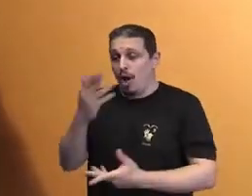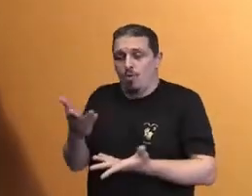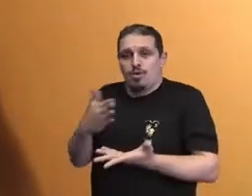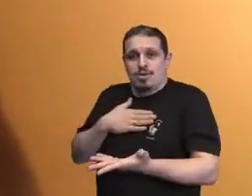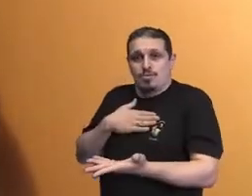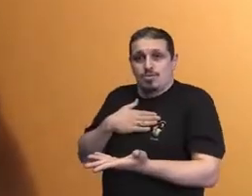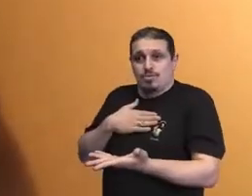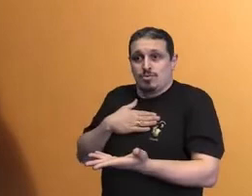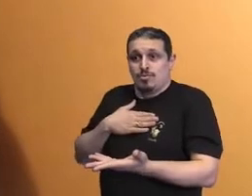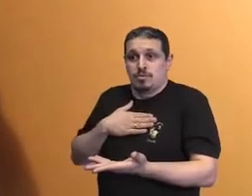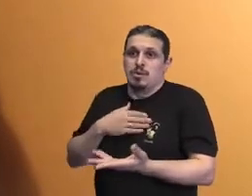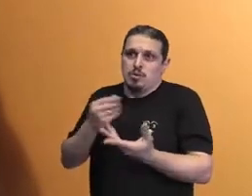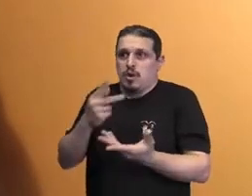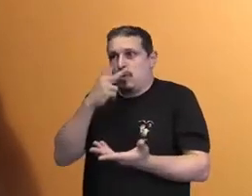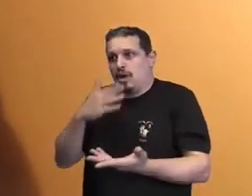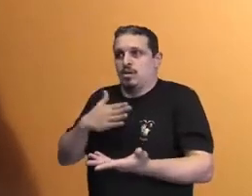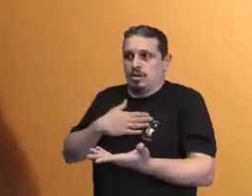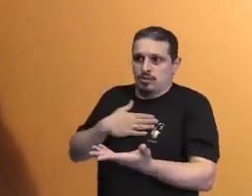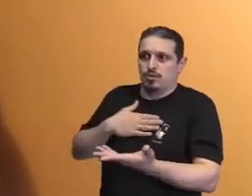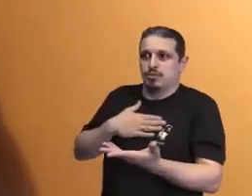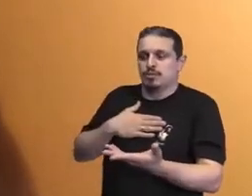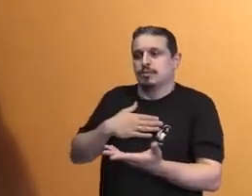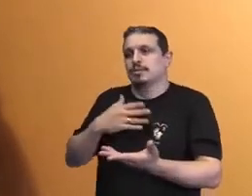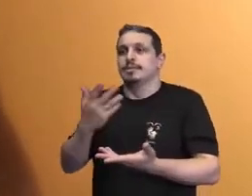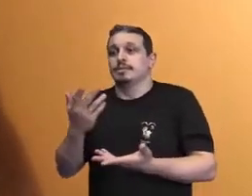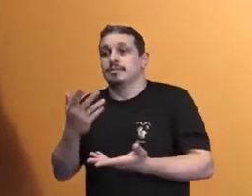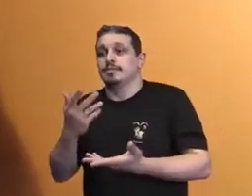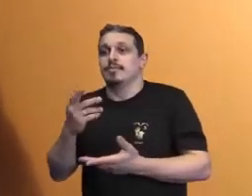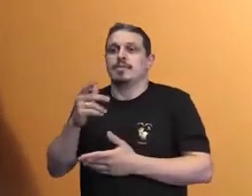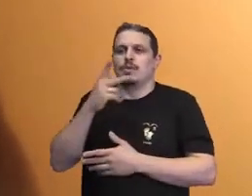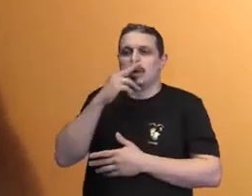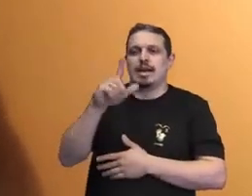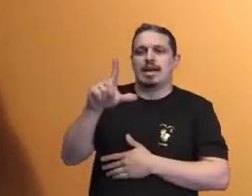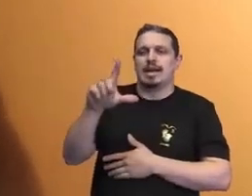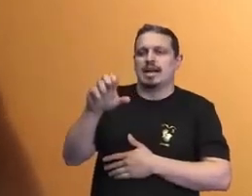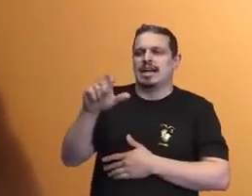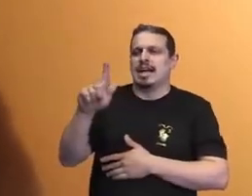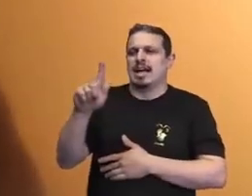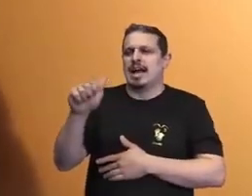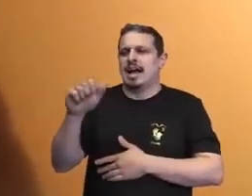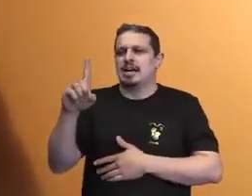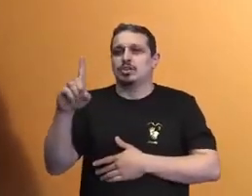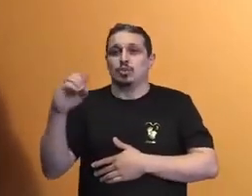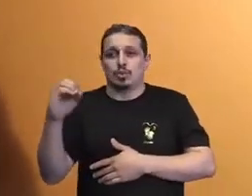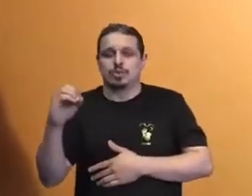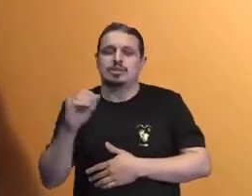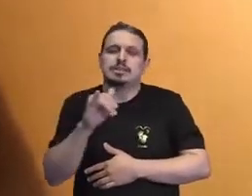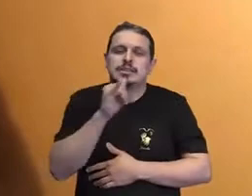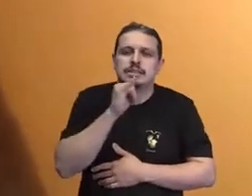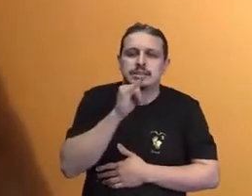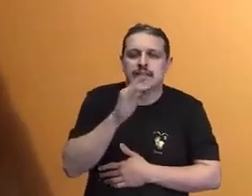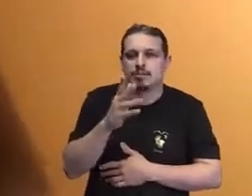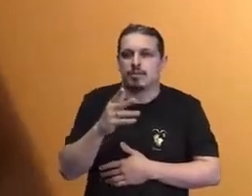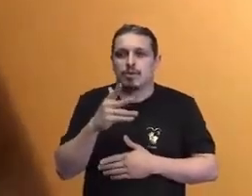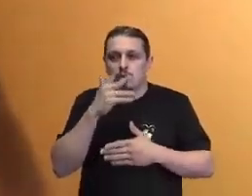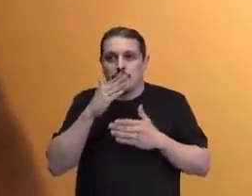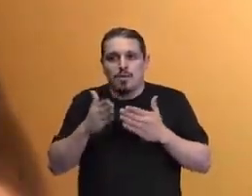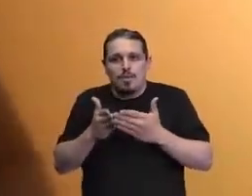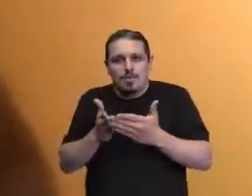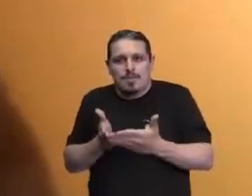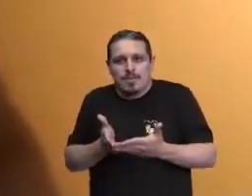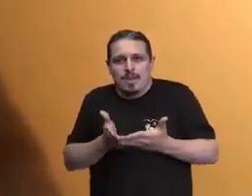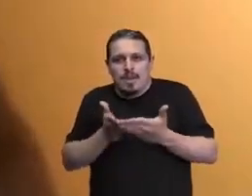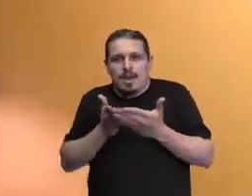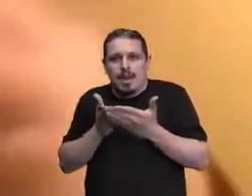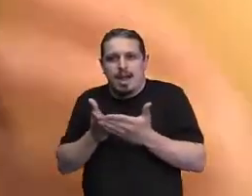eu quero ter raízes, não quero ter âncora. A âncora tem a finalidade de estacionar, a raiz serve para